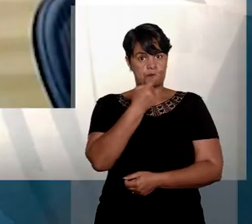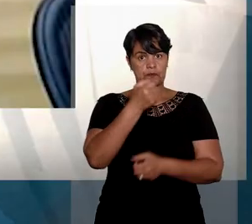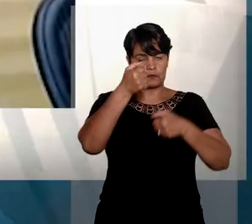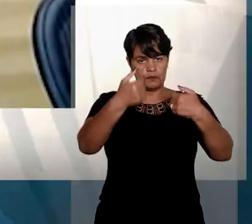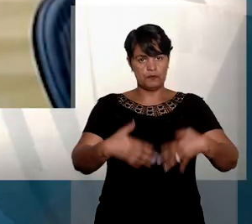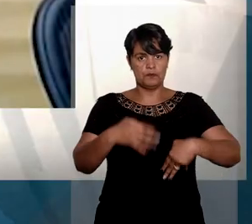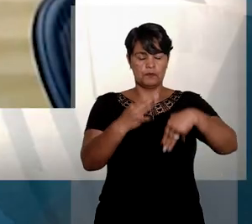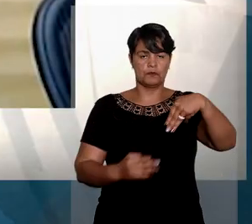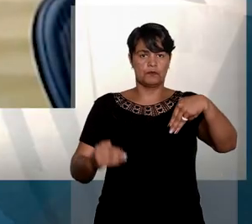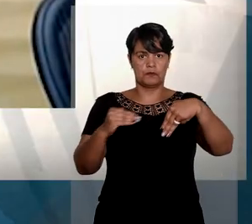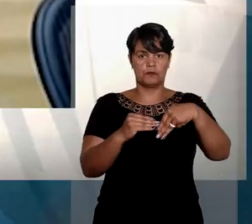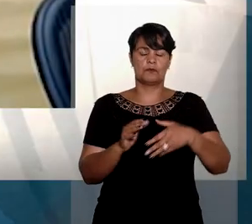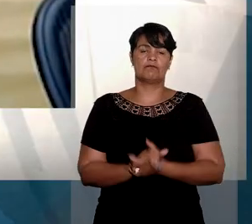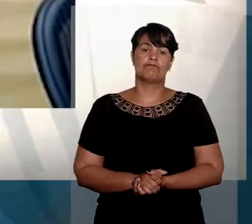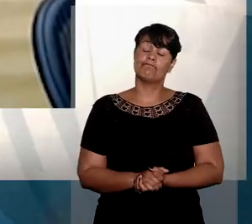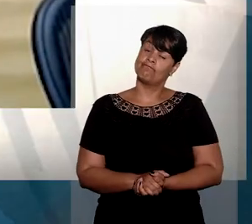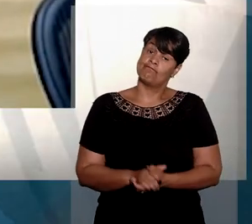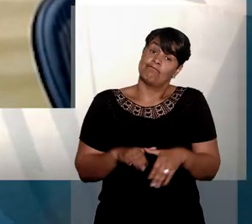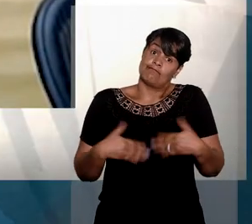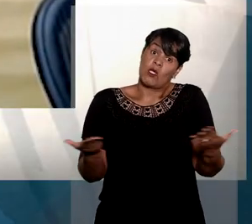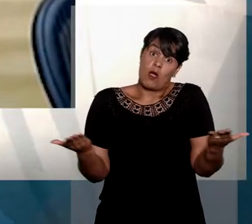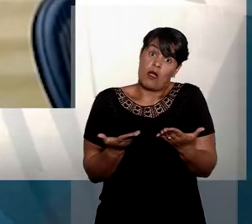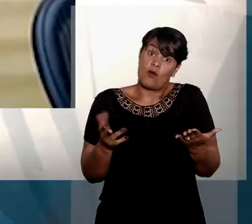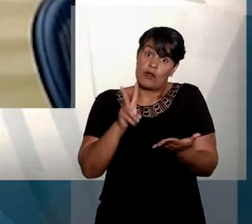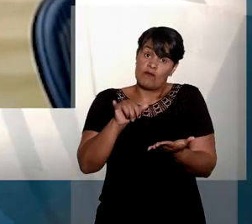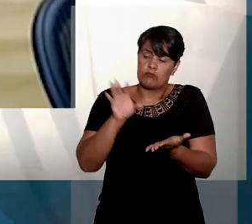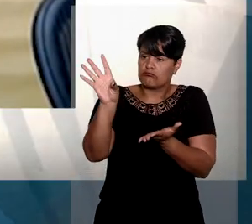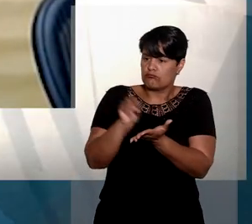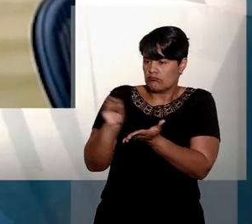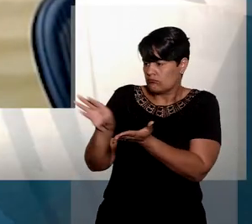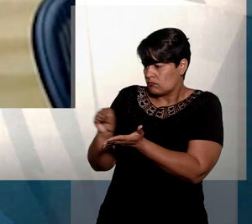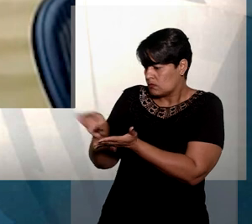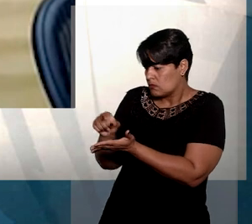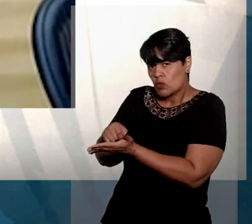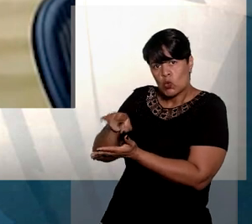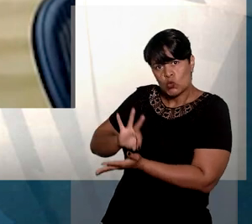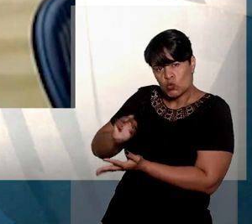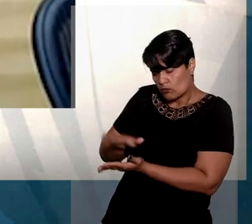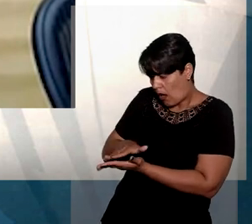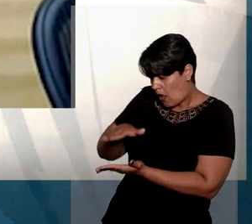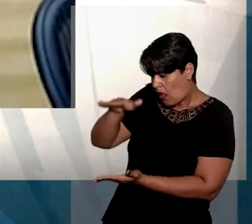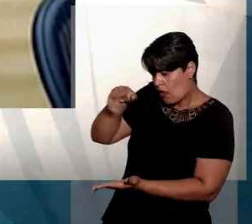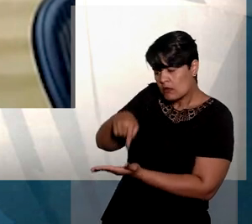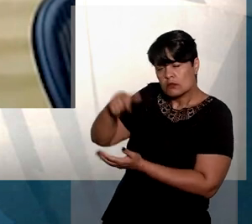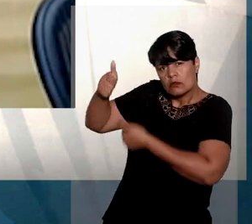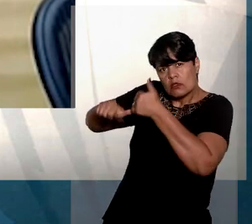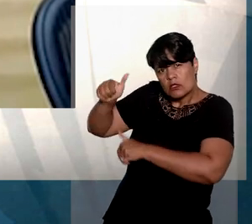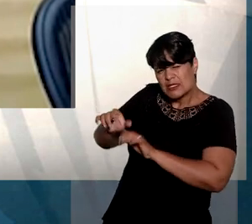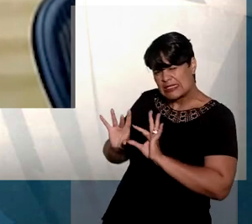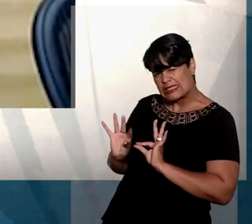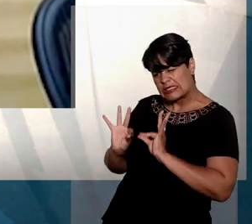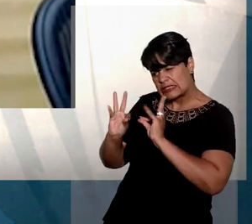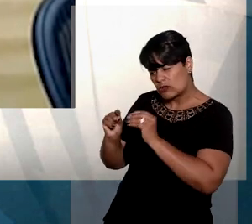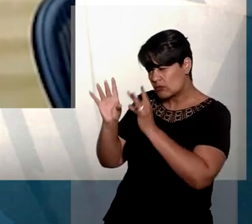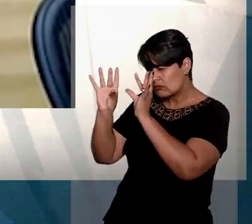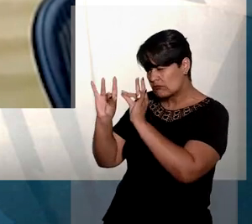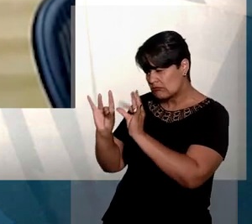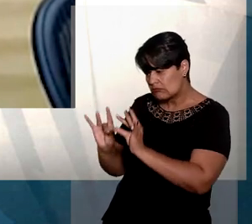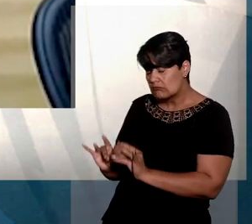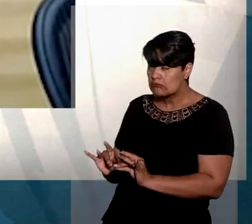E agora é reunir esse material e analisar detidamente cada um dos argumentos e